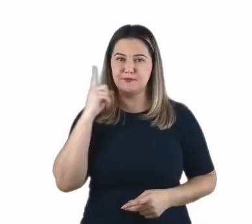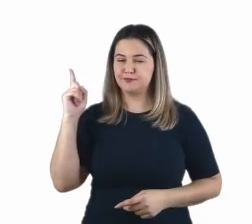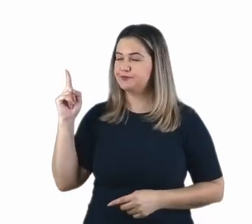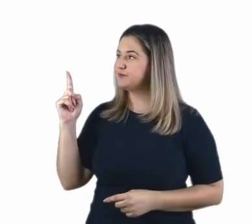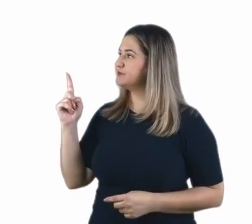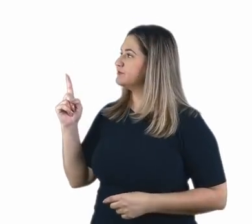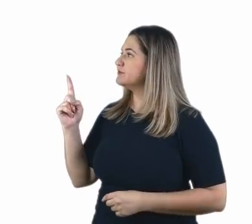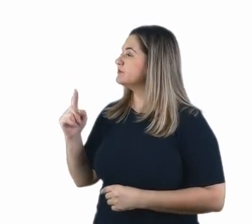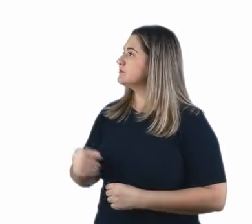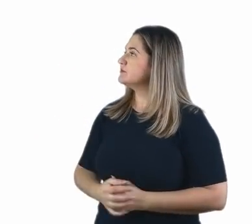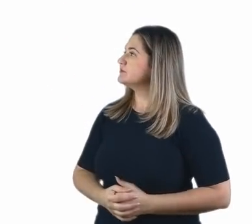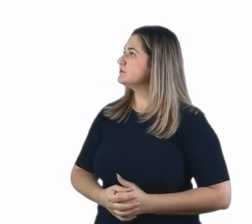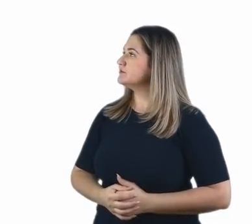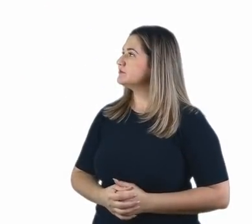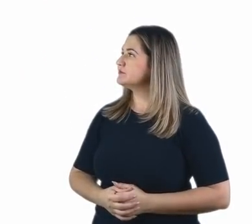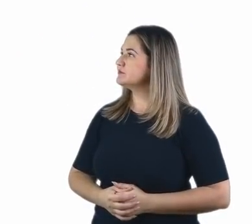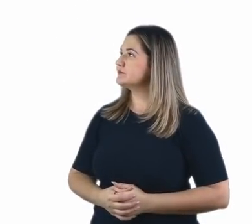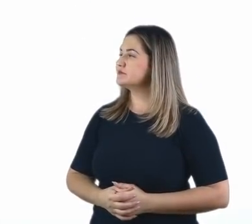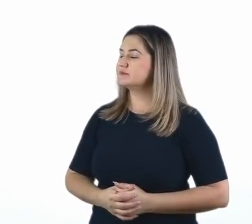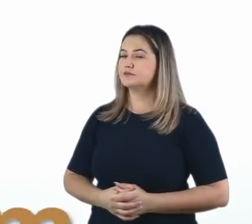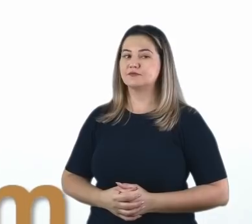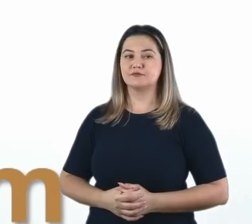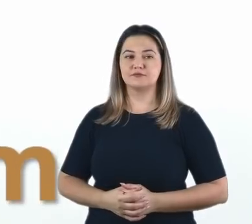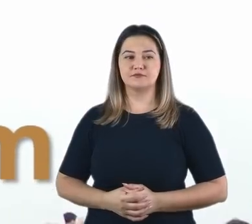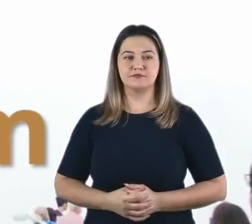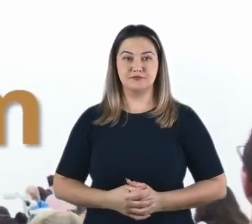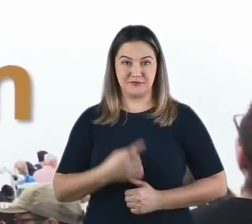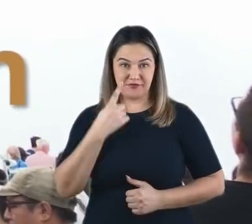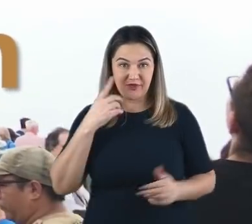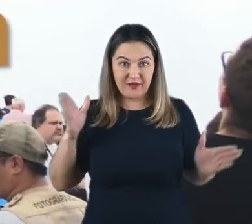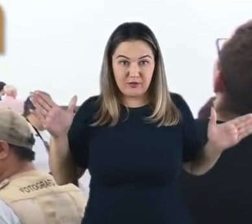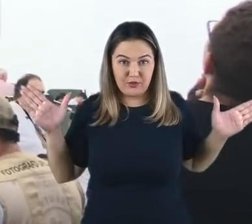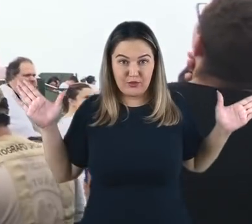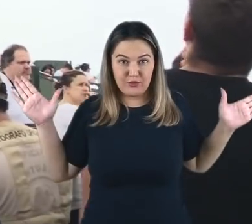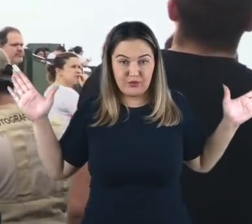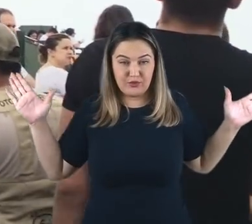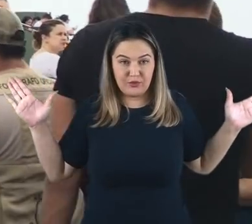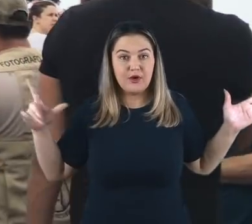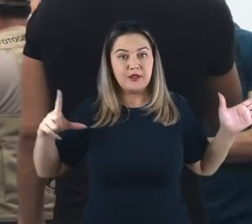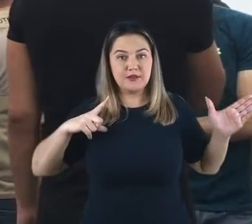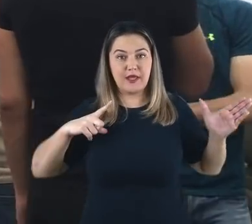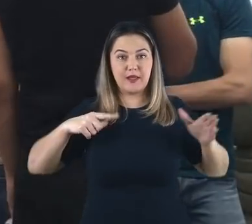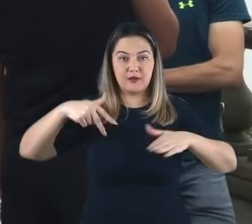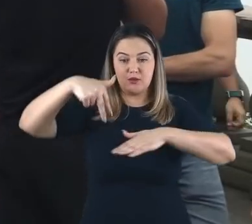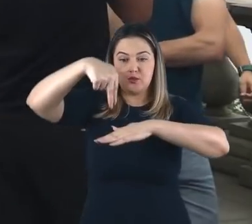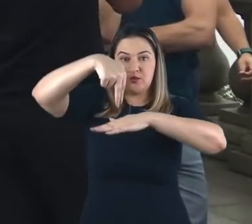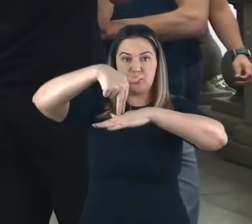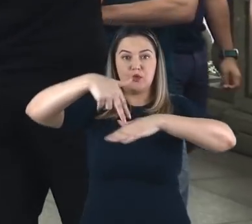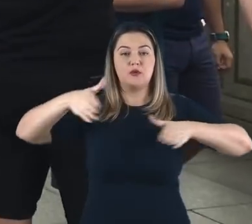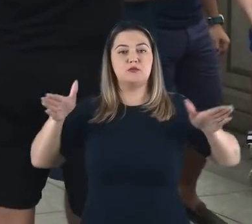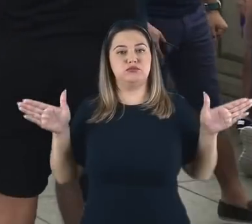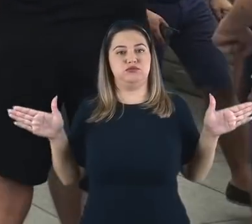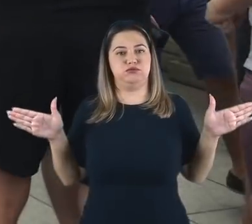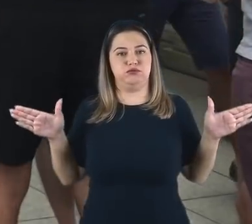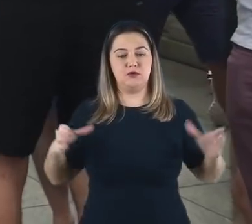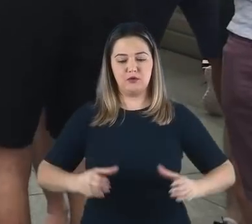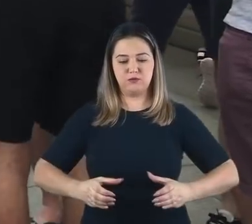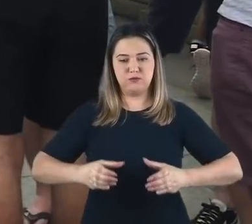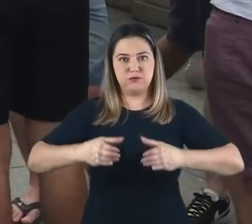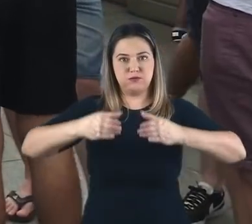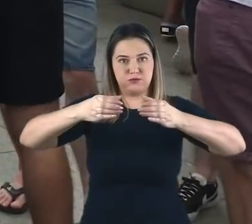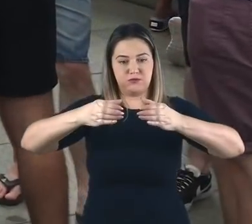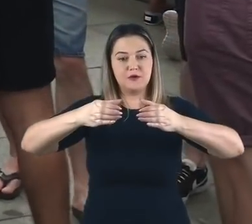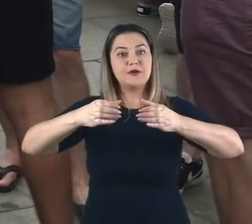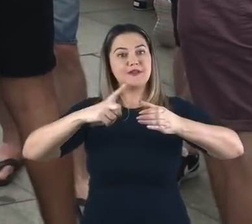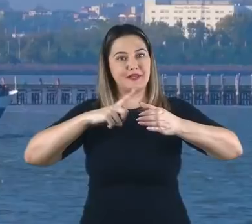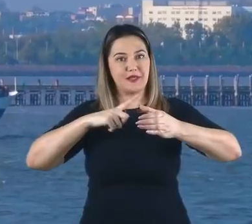O Cristo Redentor, por exemplo, aqui no Brasil, tem 38 metros de altura, sendo que destes, 8 correspondem ao seu